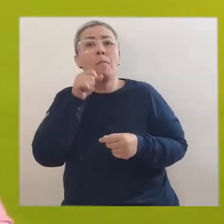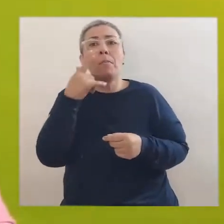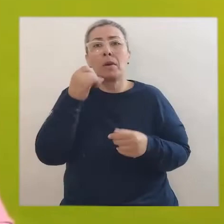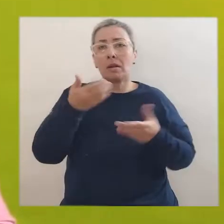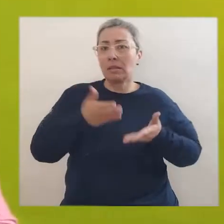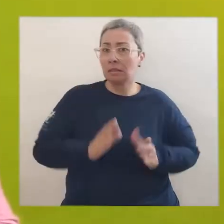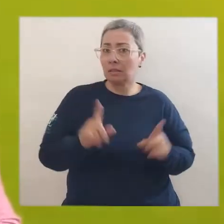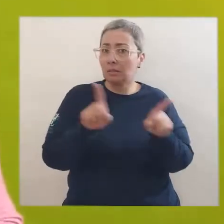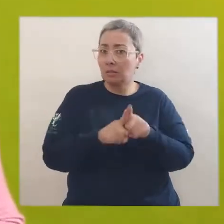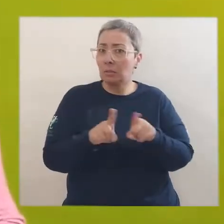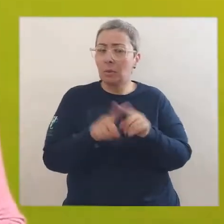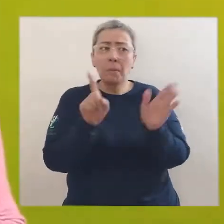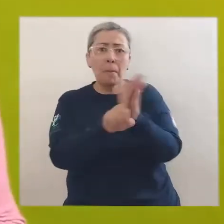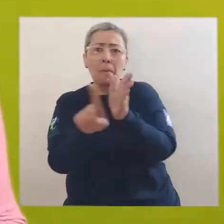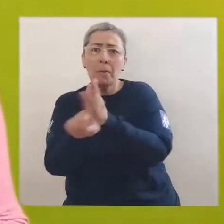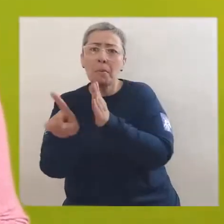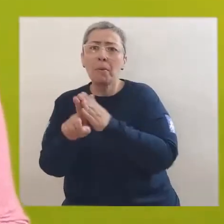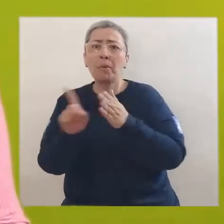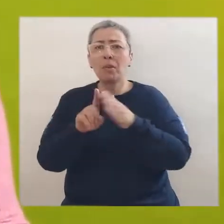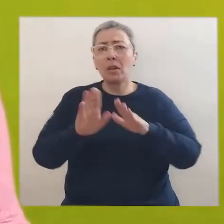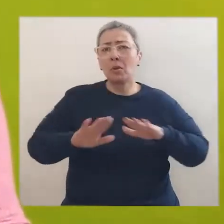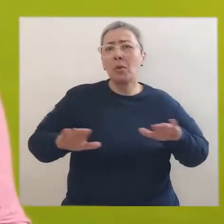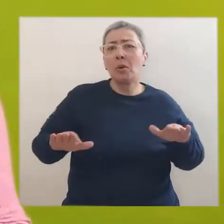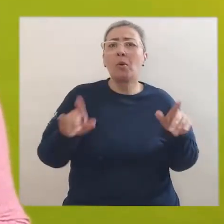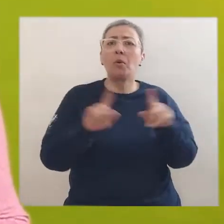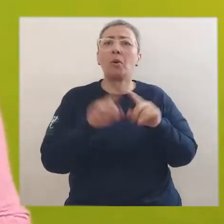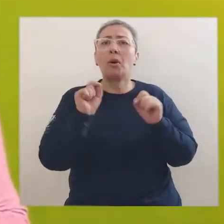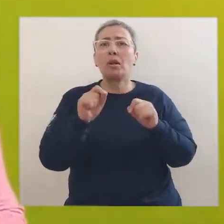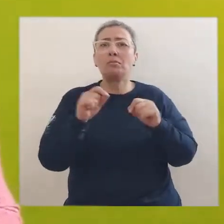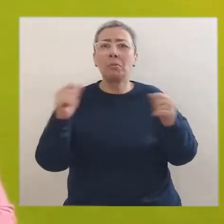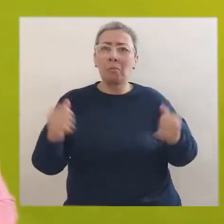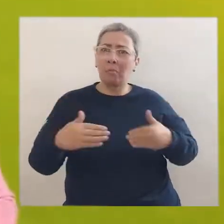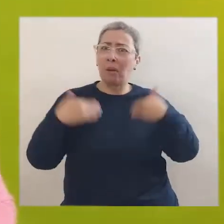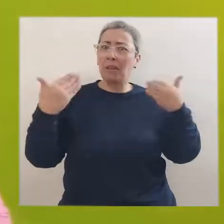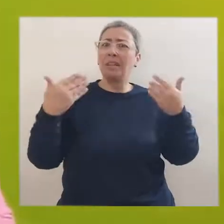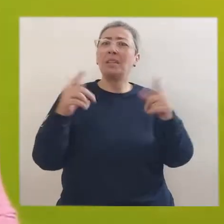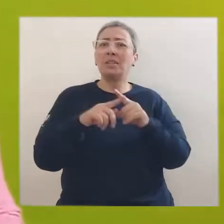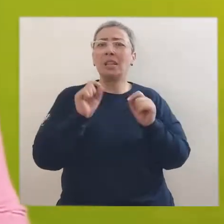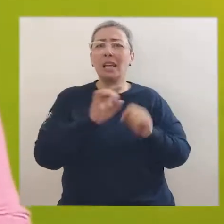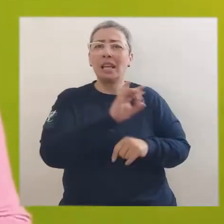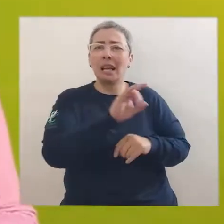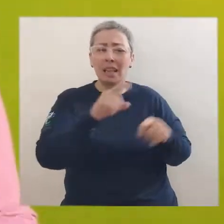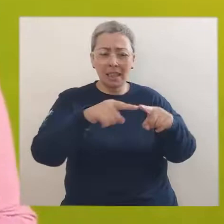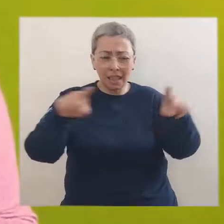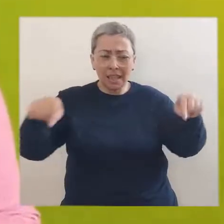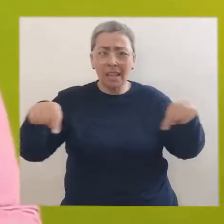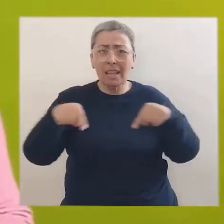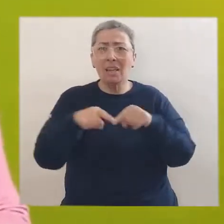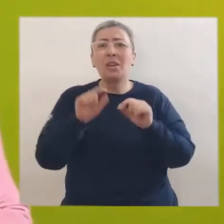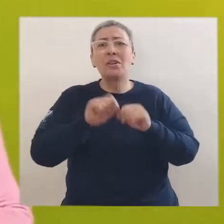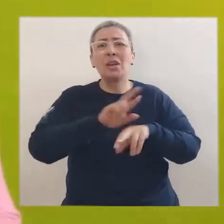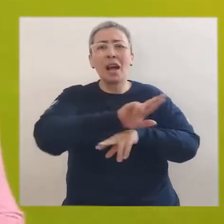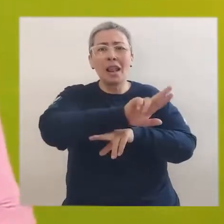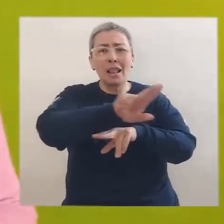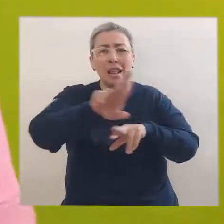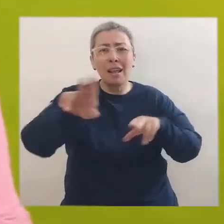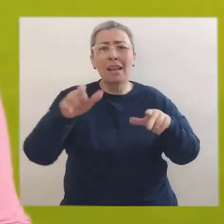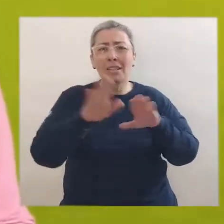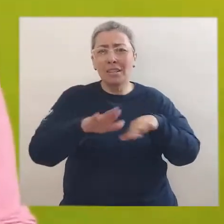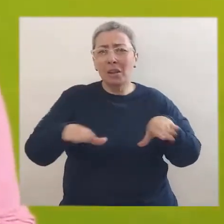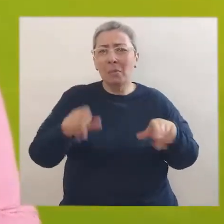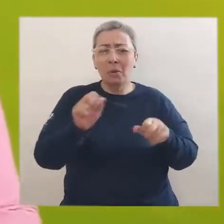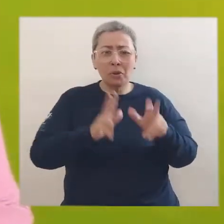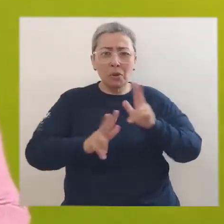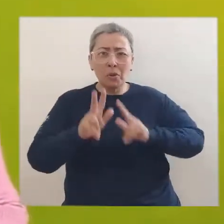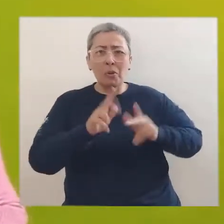nasceram? Fizemos essas perguntas para as crianças e nos surpreendemos. Em cada sala de aula, muitas